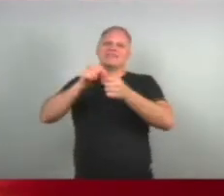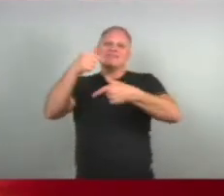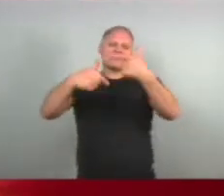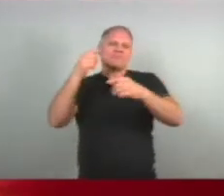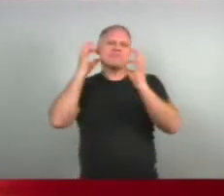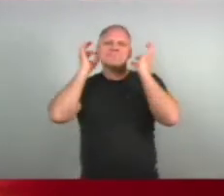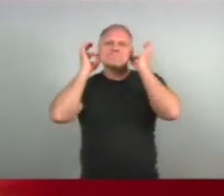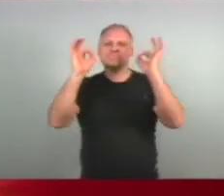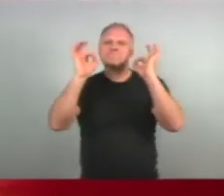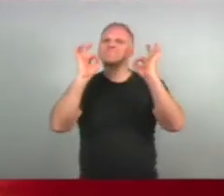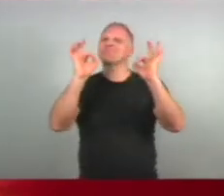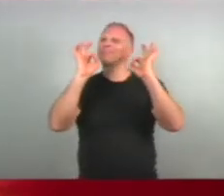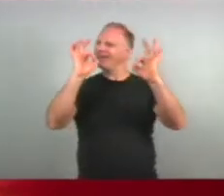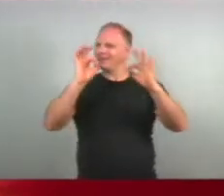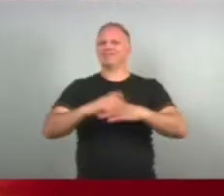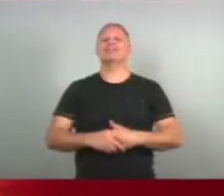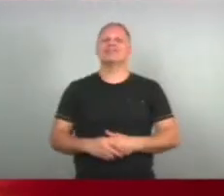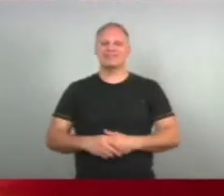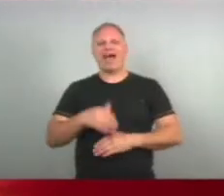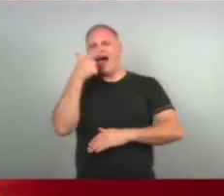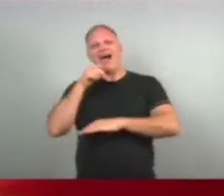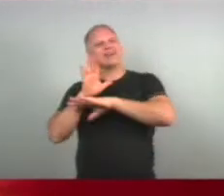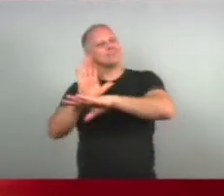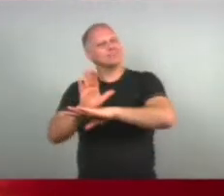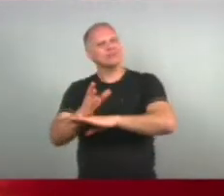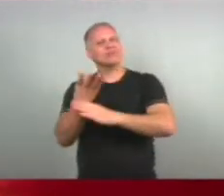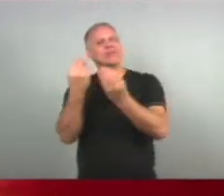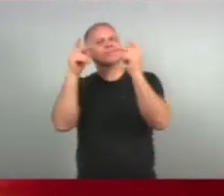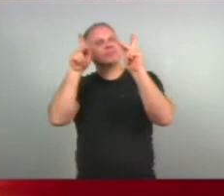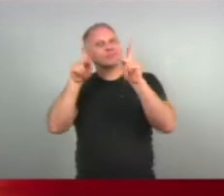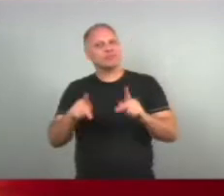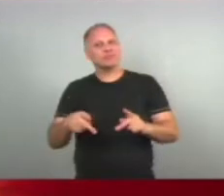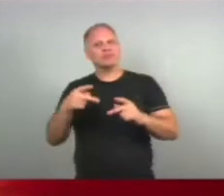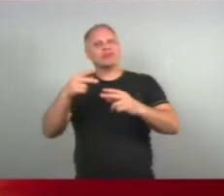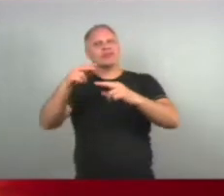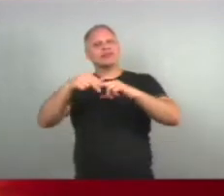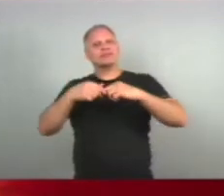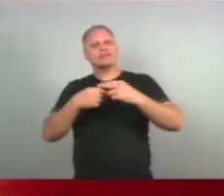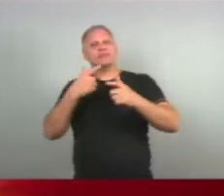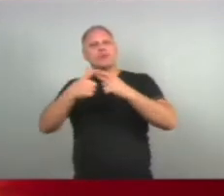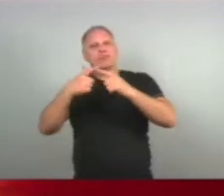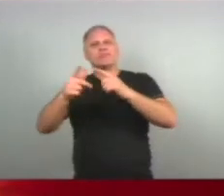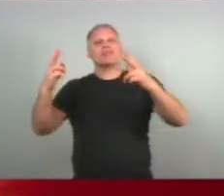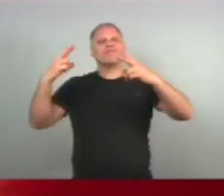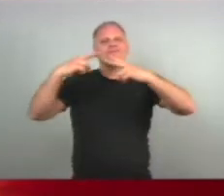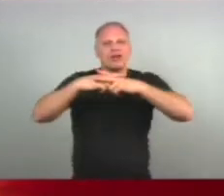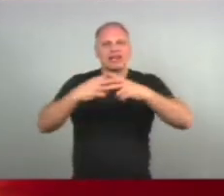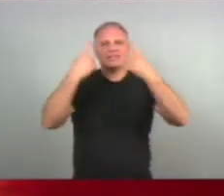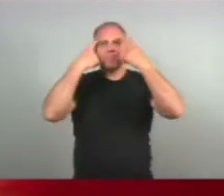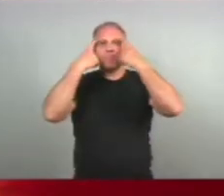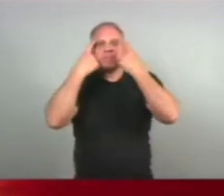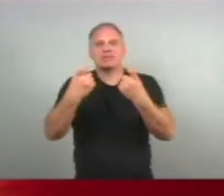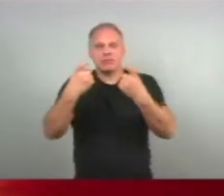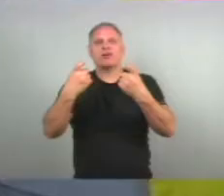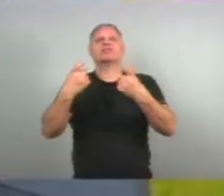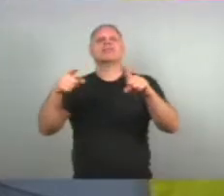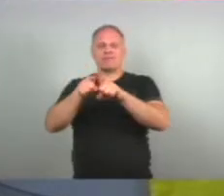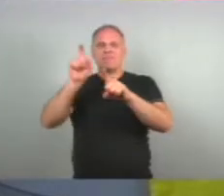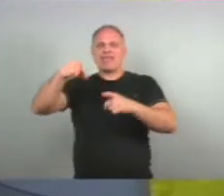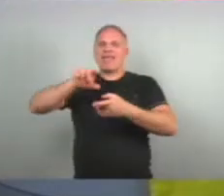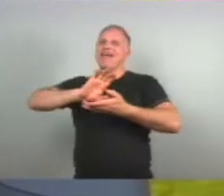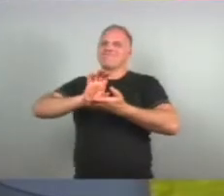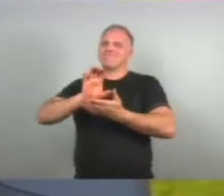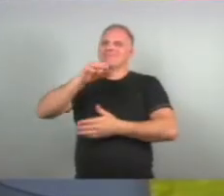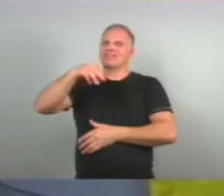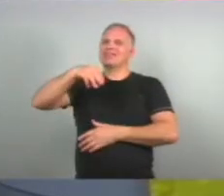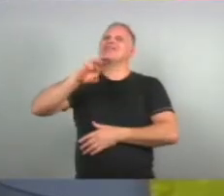Excelente E acho que ajudam Muita gente Nessa questão da violência E agora a violência A psicológica Virou crime, né Angelita? Sim